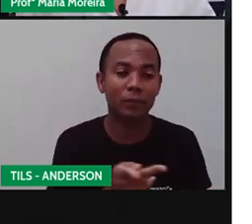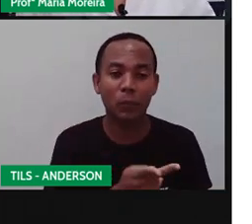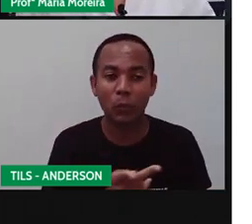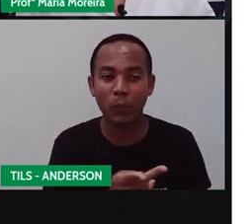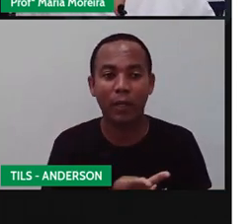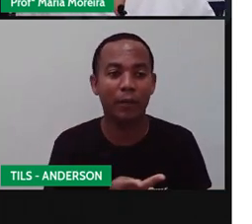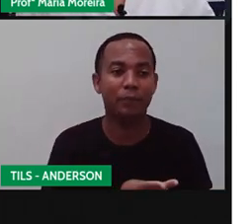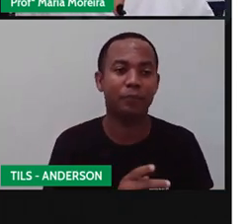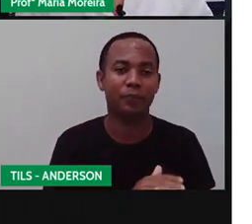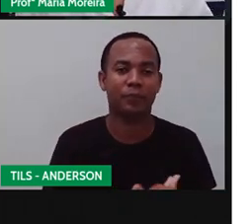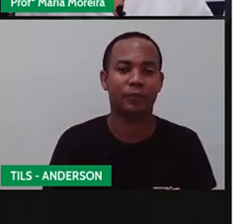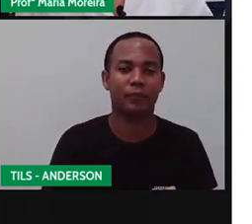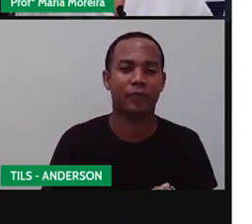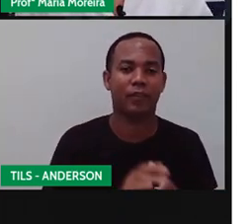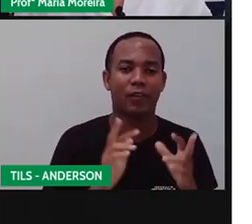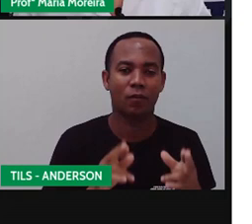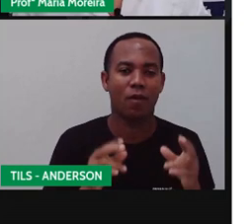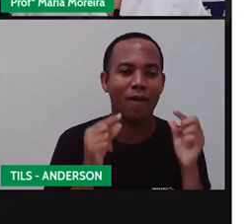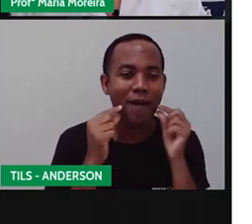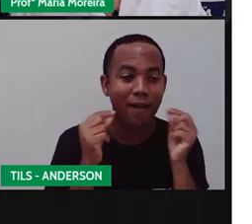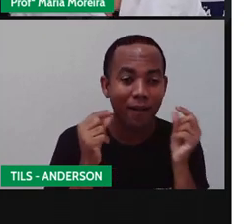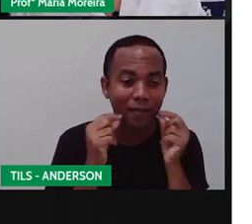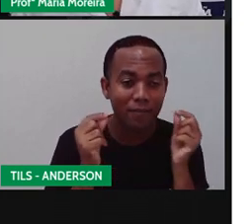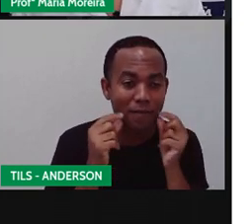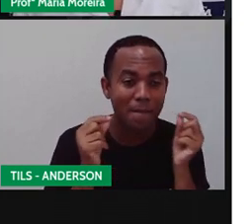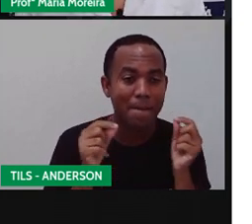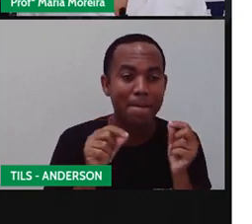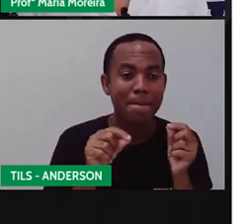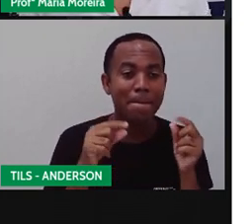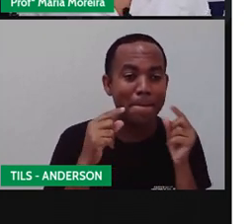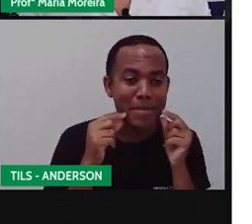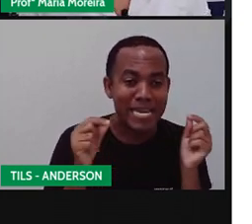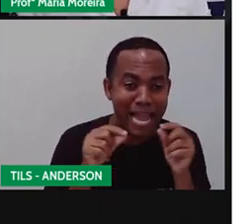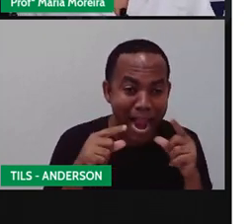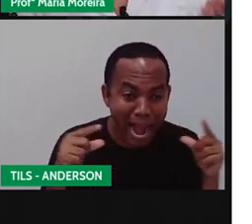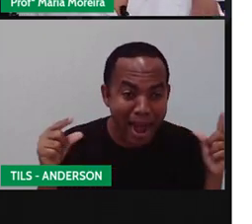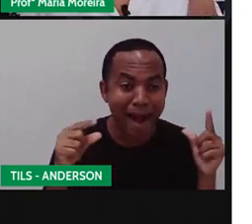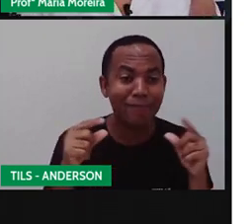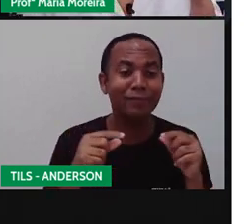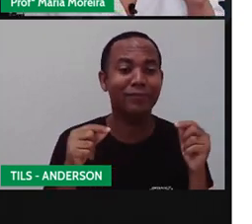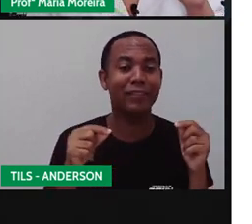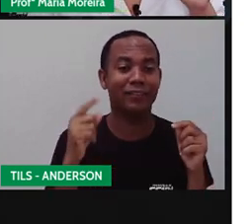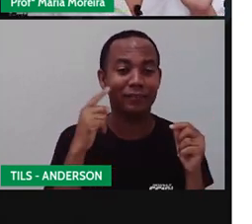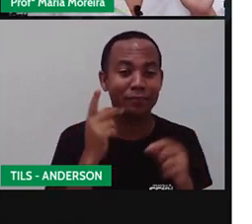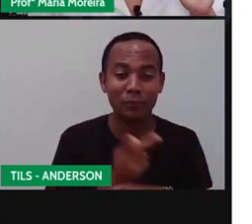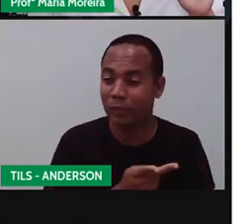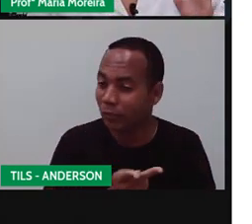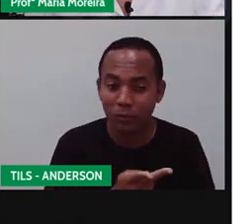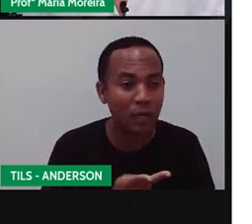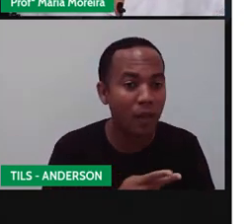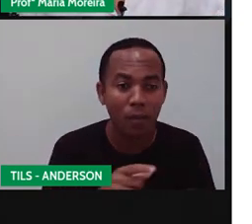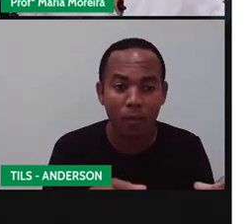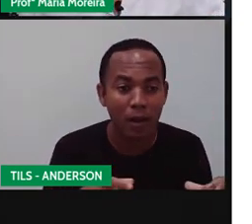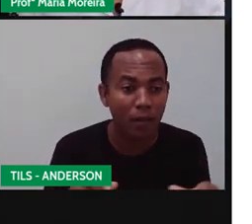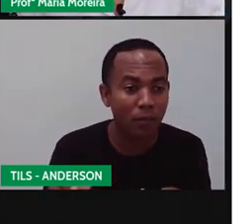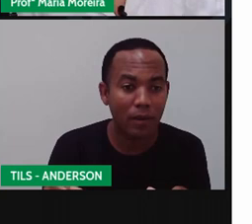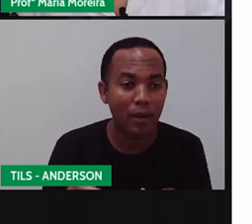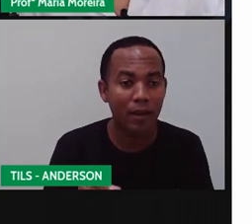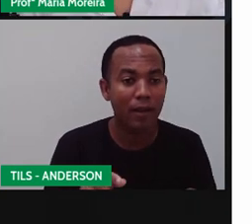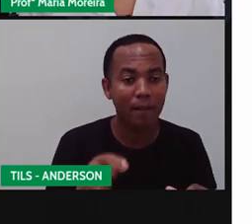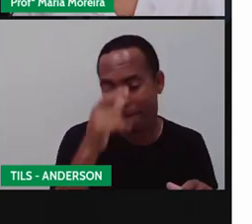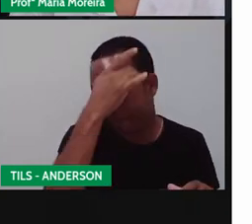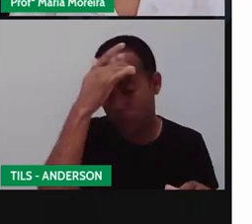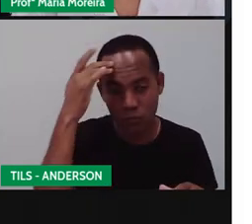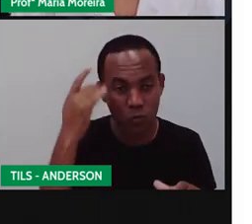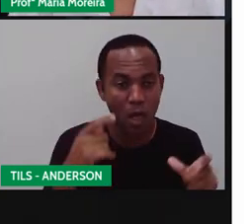do tipo o gato mia, né? O gato mia. Aí você faz miau. Como você está com o olho vendado, você tem que descobrir quem é a pessoa que está